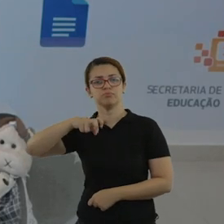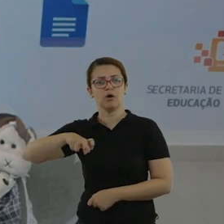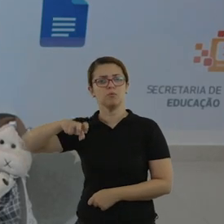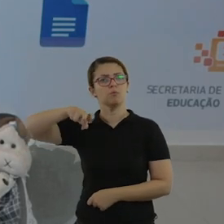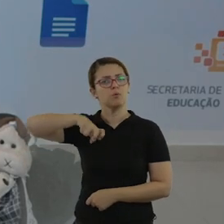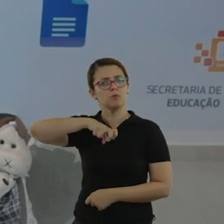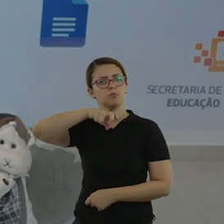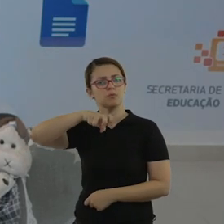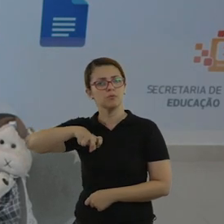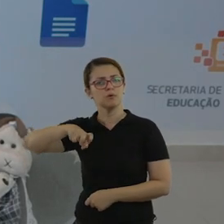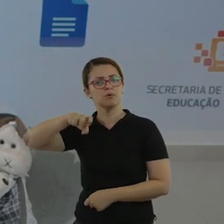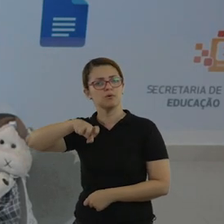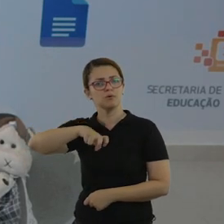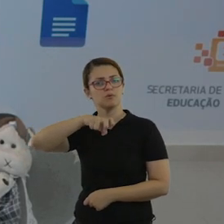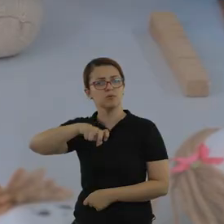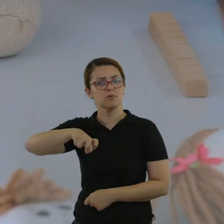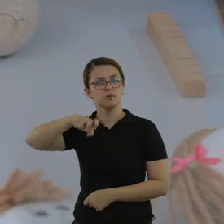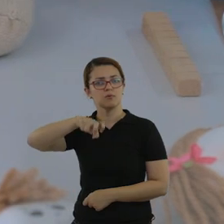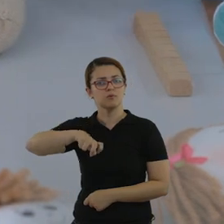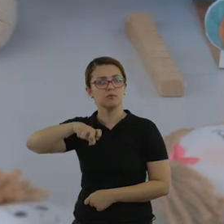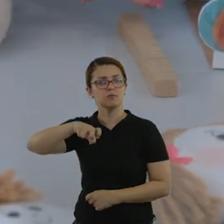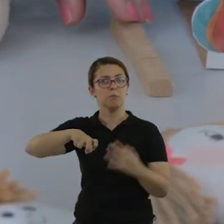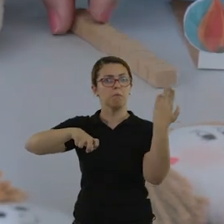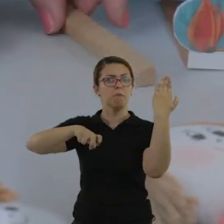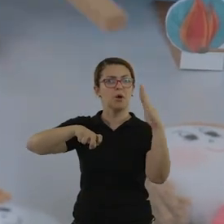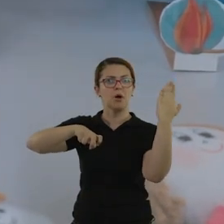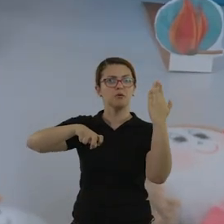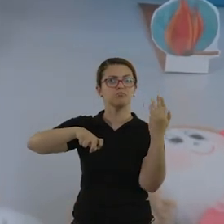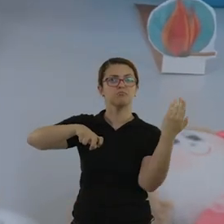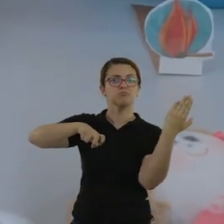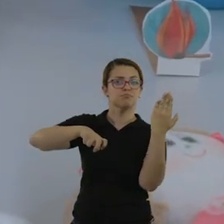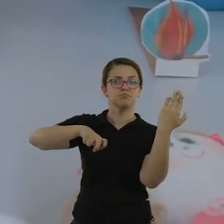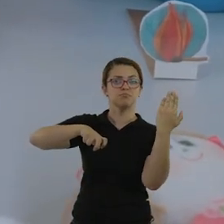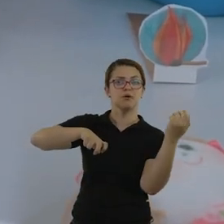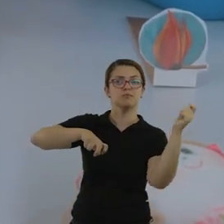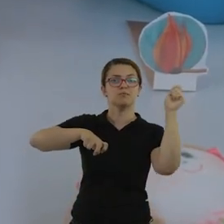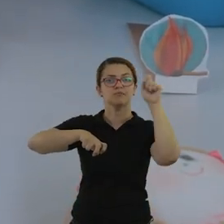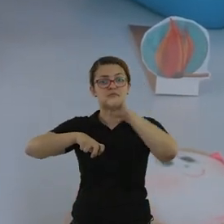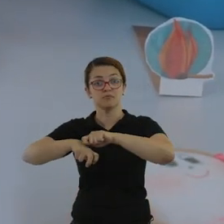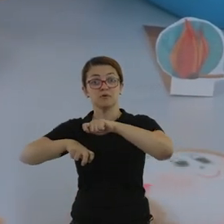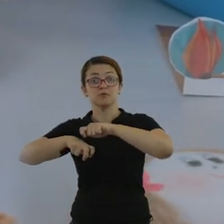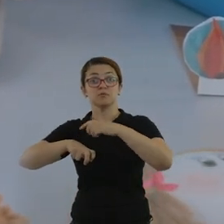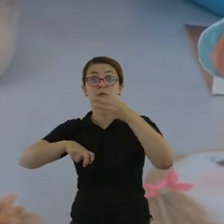cachorro em seu lugar, veio o pau lhe incomodar.